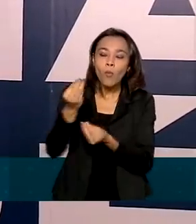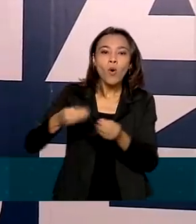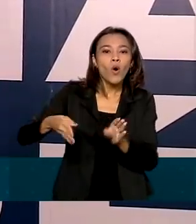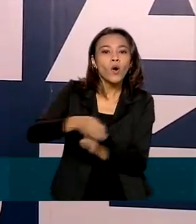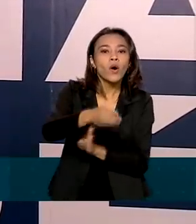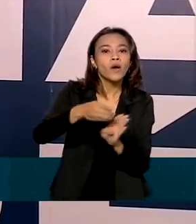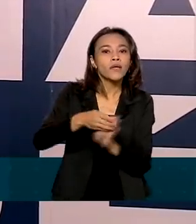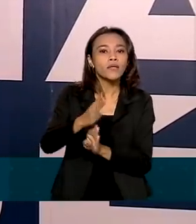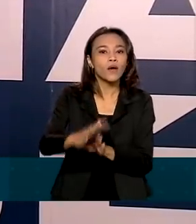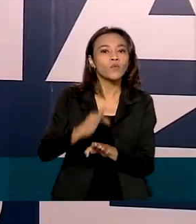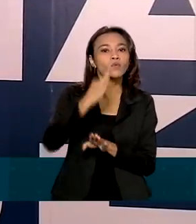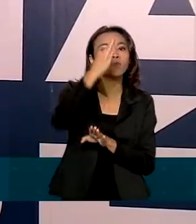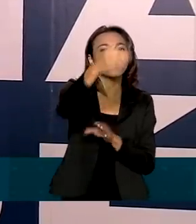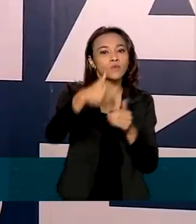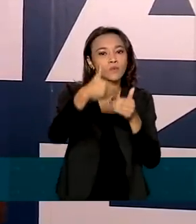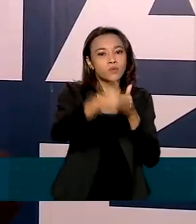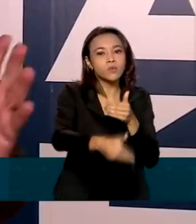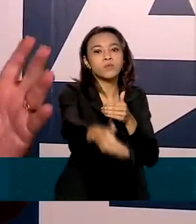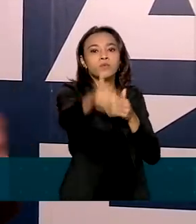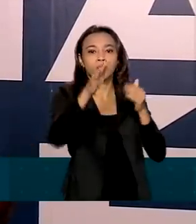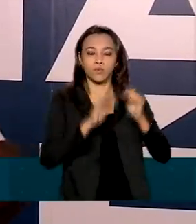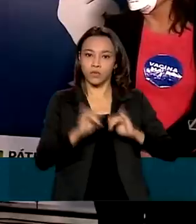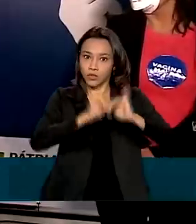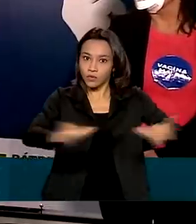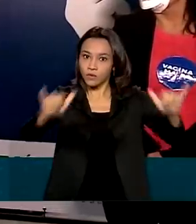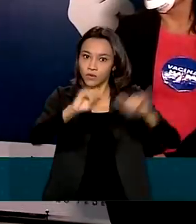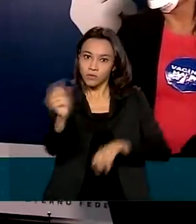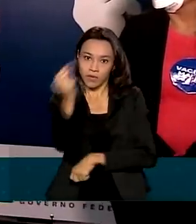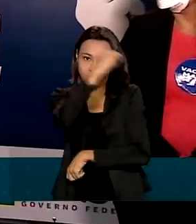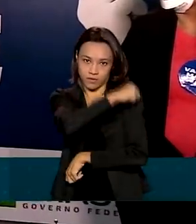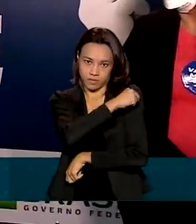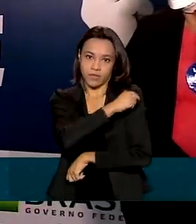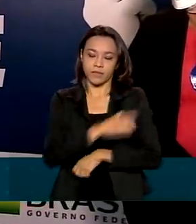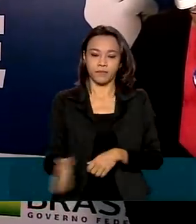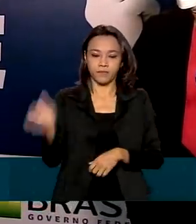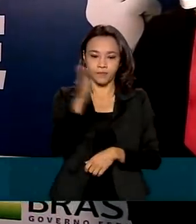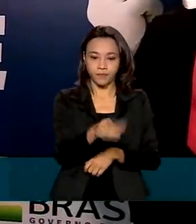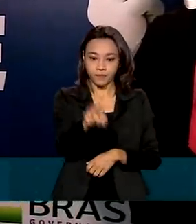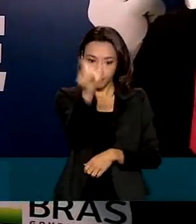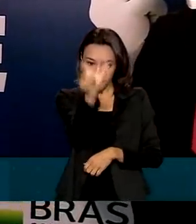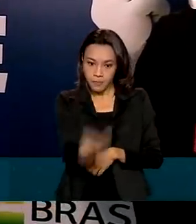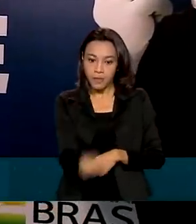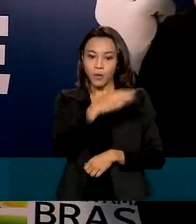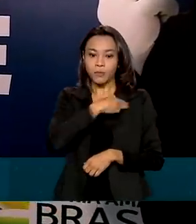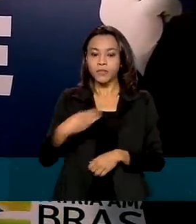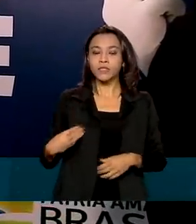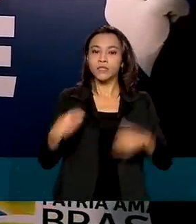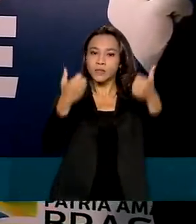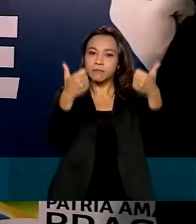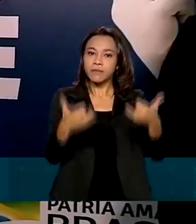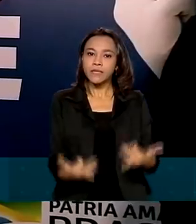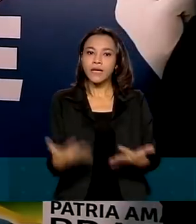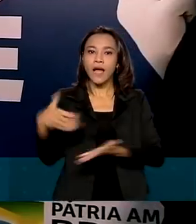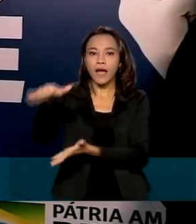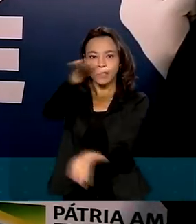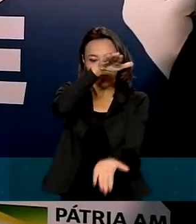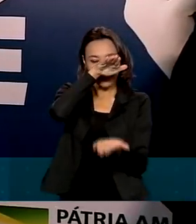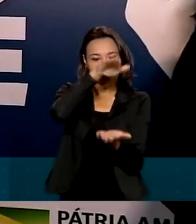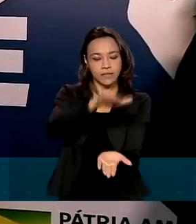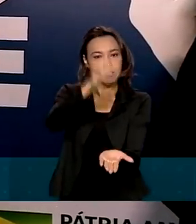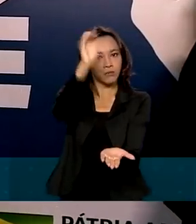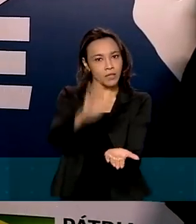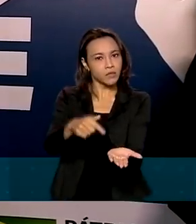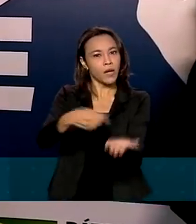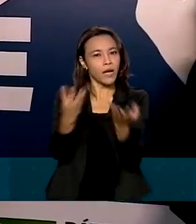da nossa campanha nacional de imunização. Segundo o ministro, as vacinas disponíveis no Brasil são eficazes